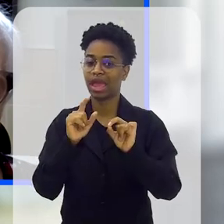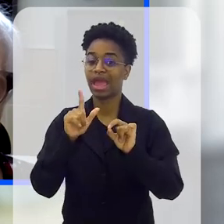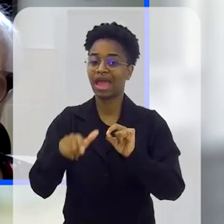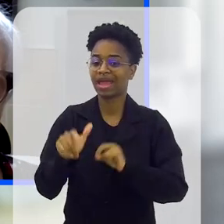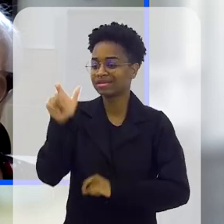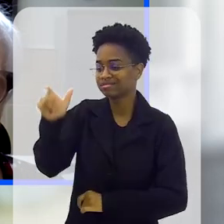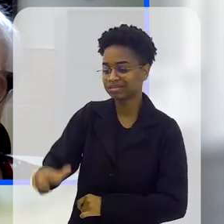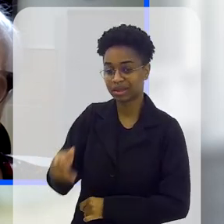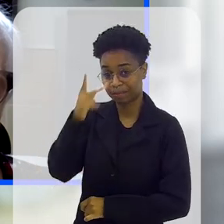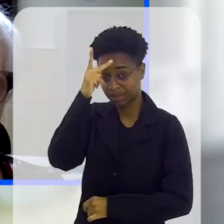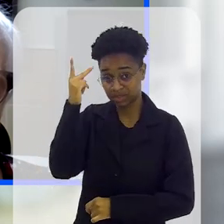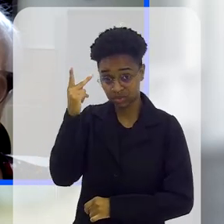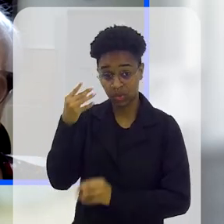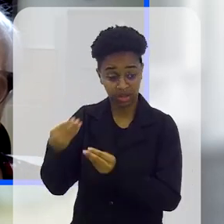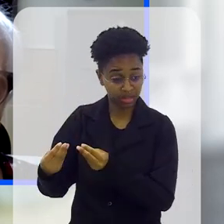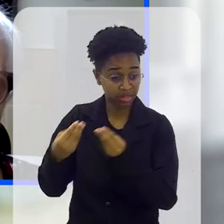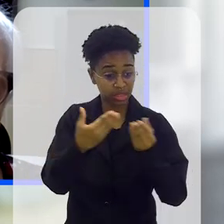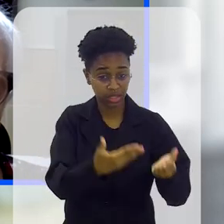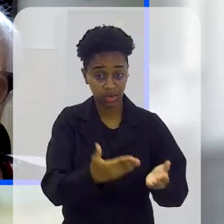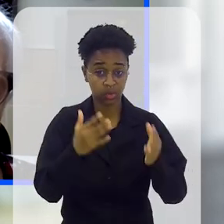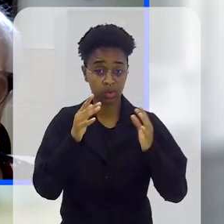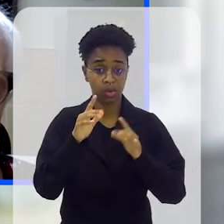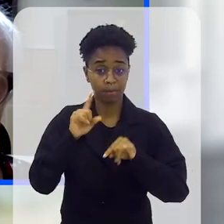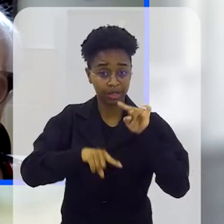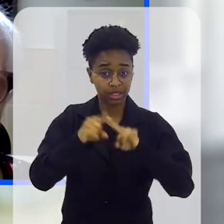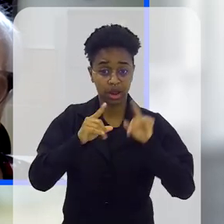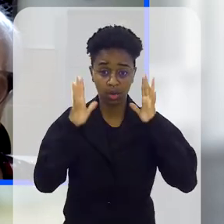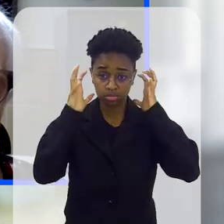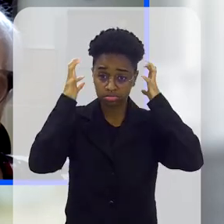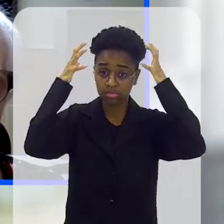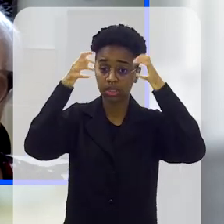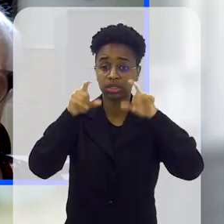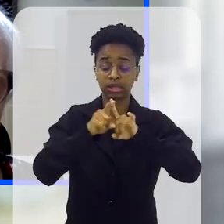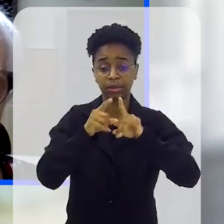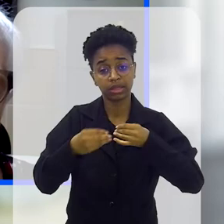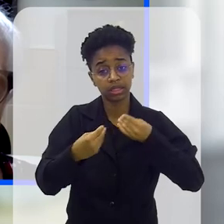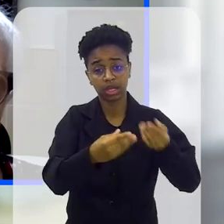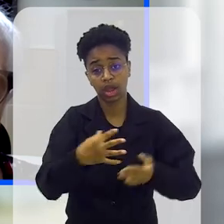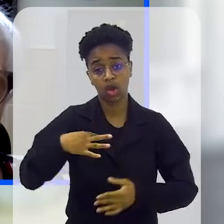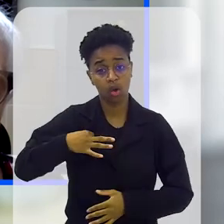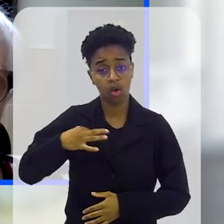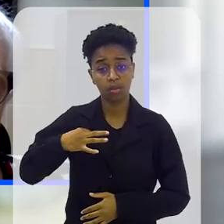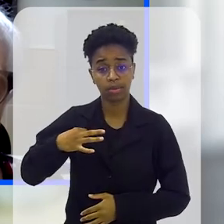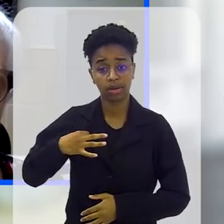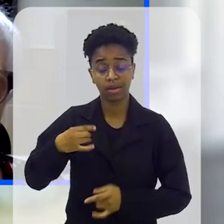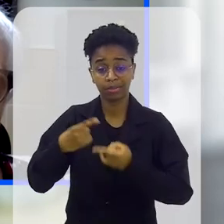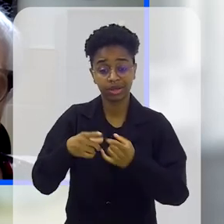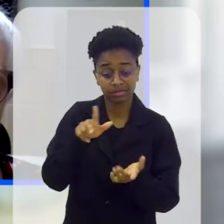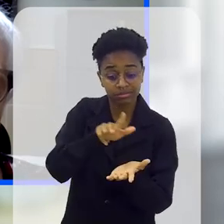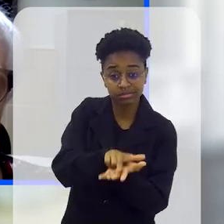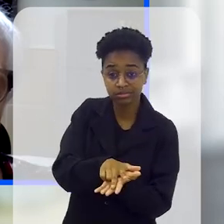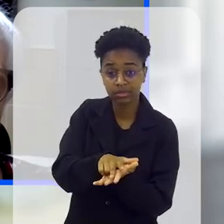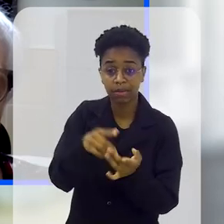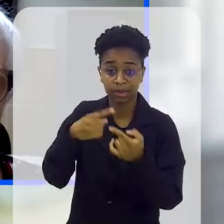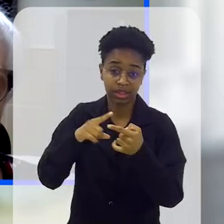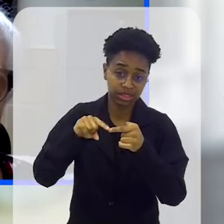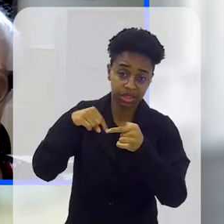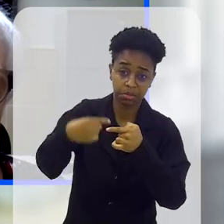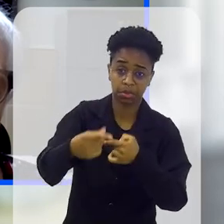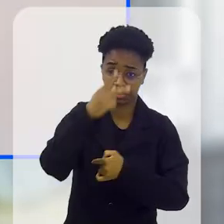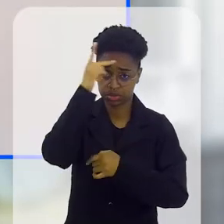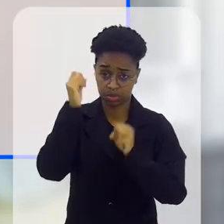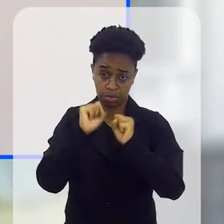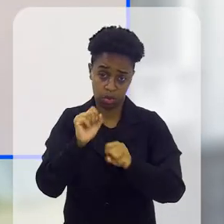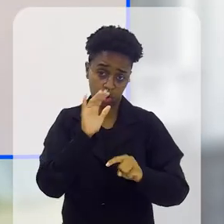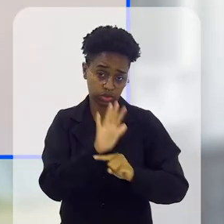no tratamento foi exatamente essa pessoa que teve a sensibilidade de levar um shampoo, um condicionador, uma roupa íntima, para ela ficar internada aquela noite ali, porque depois